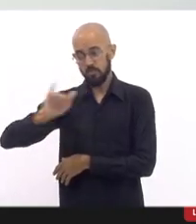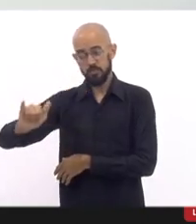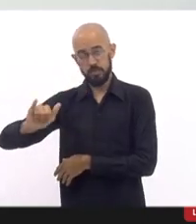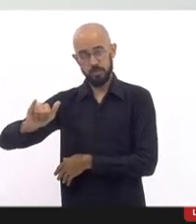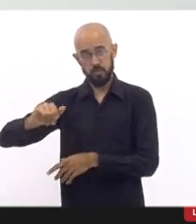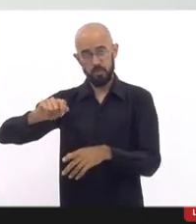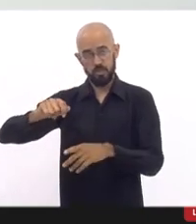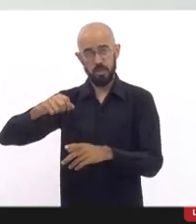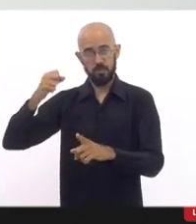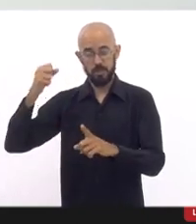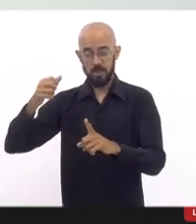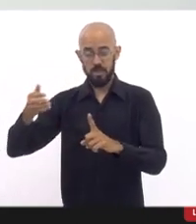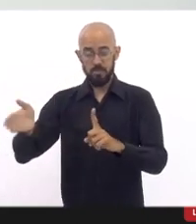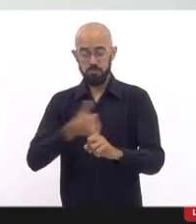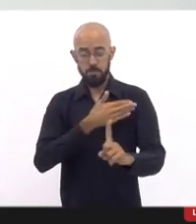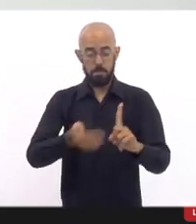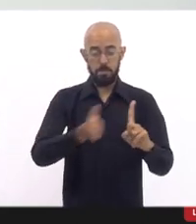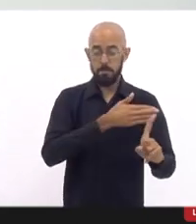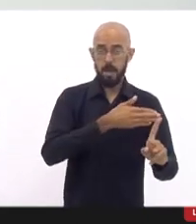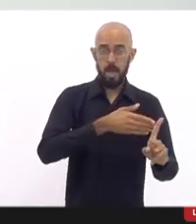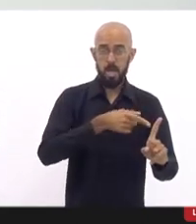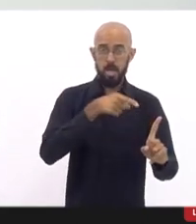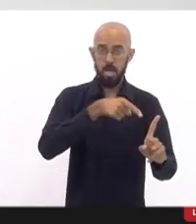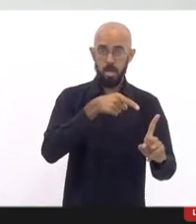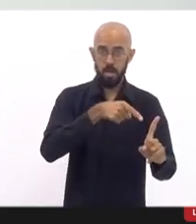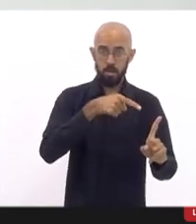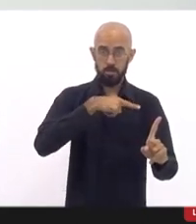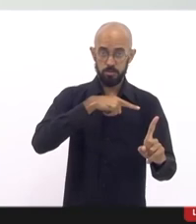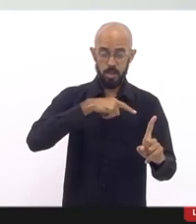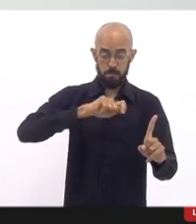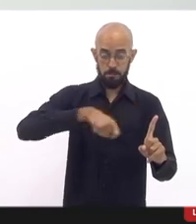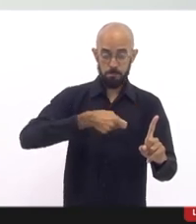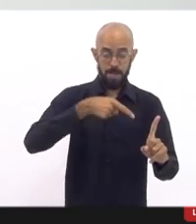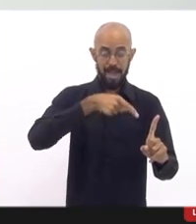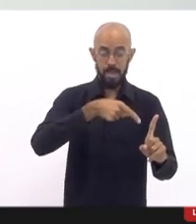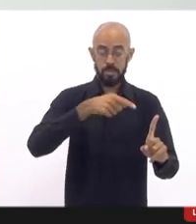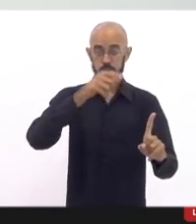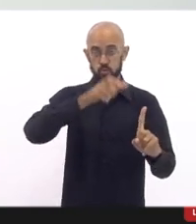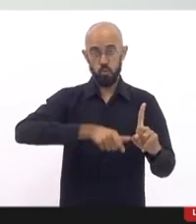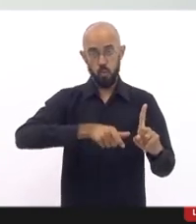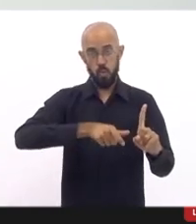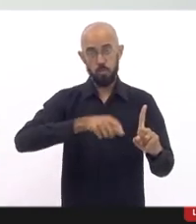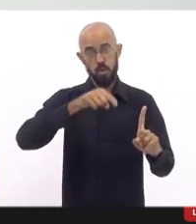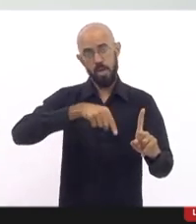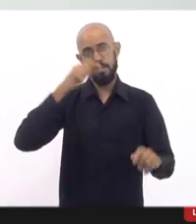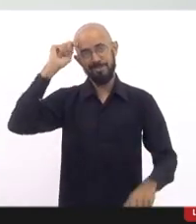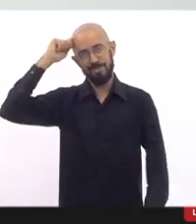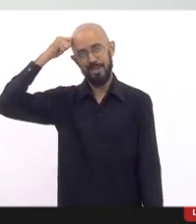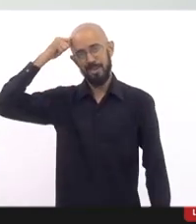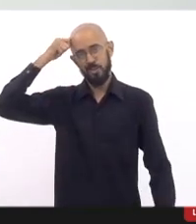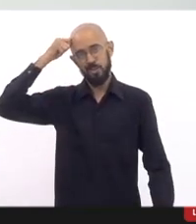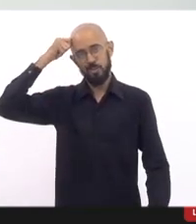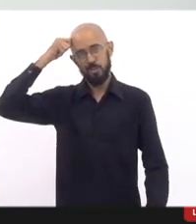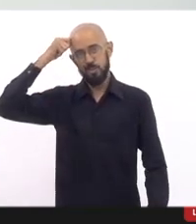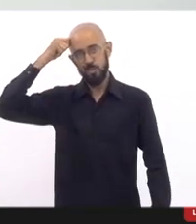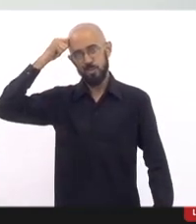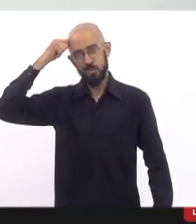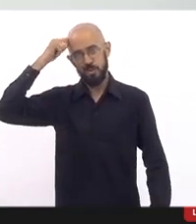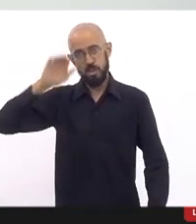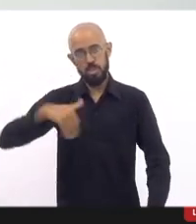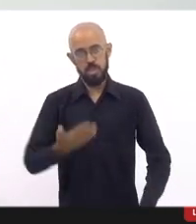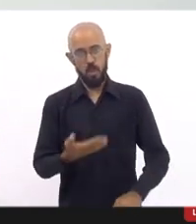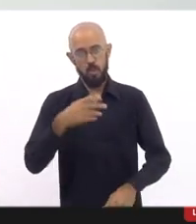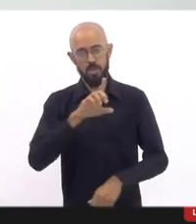possuem marcas em seu corpo, essas pessoas são negras. Então, a defensoria pública,